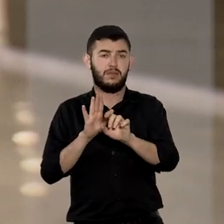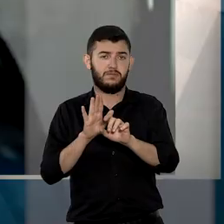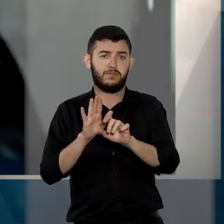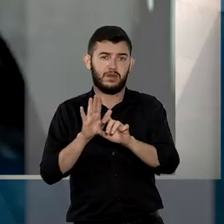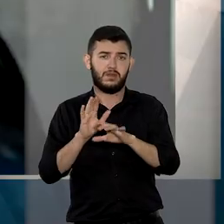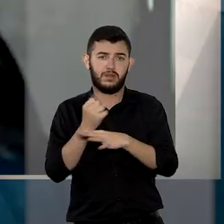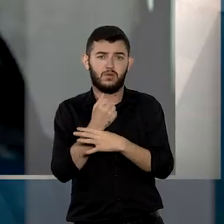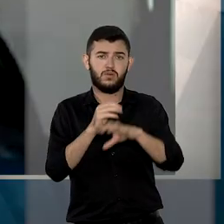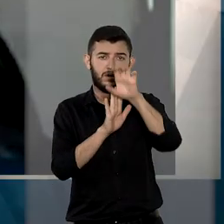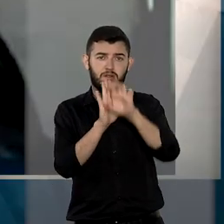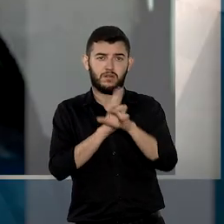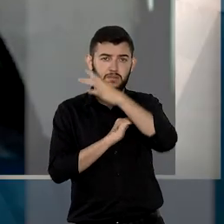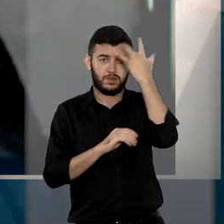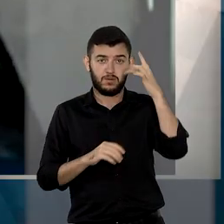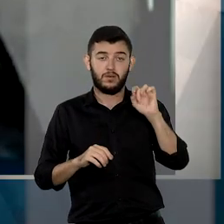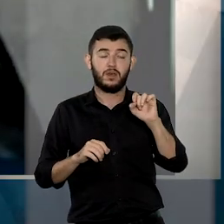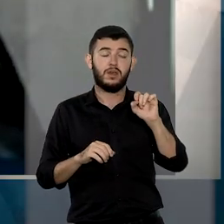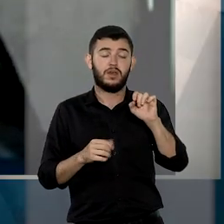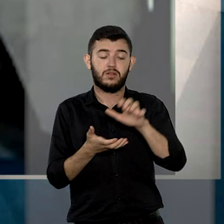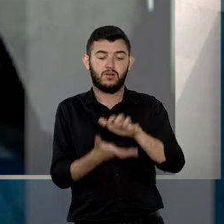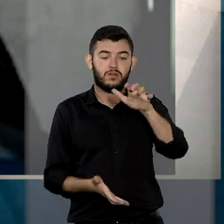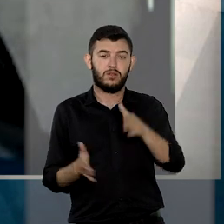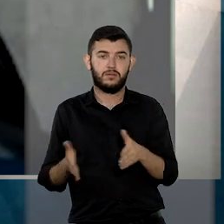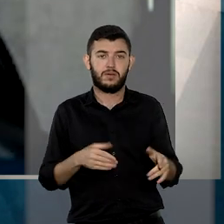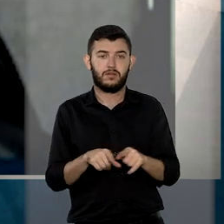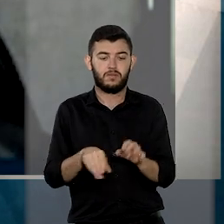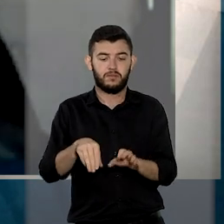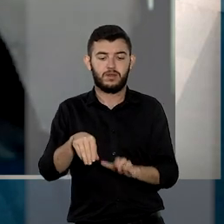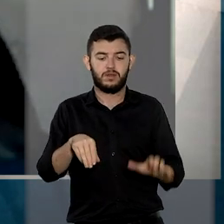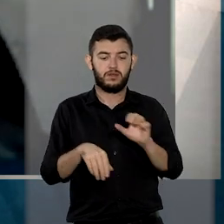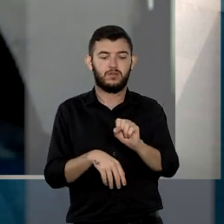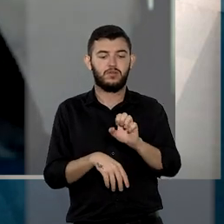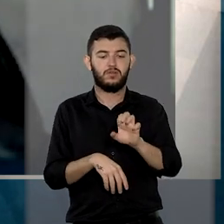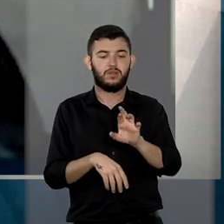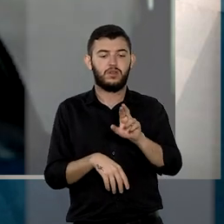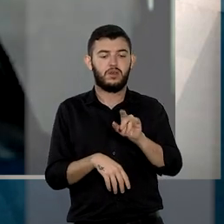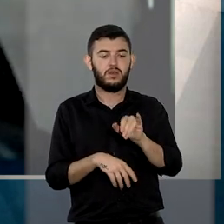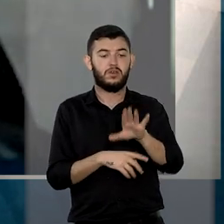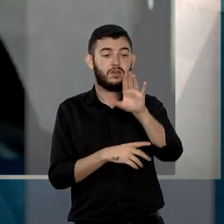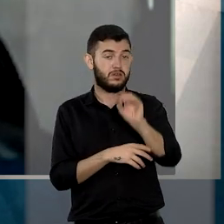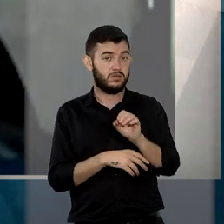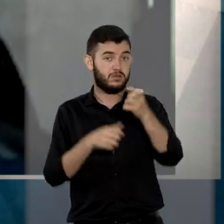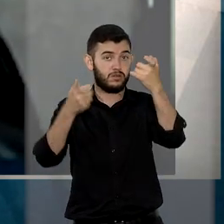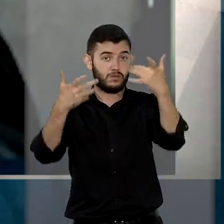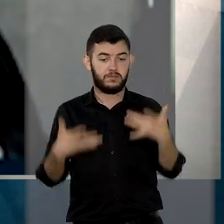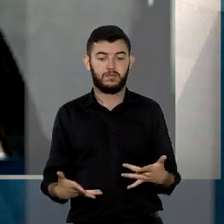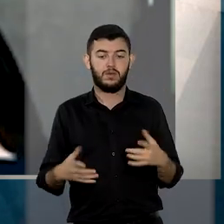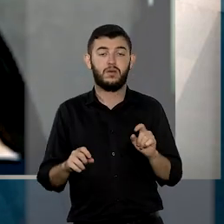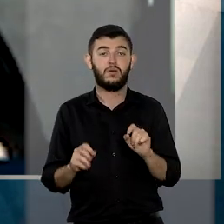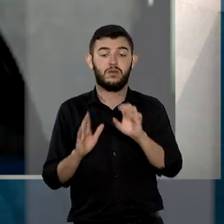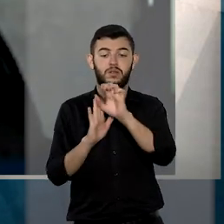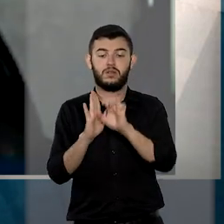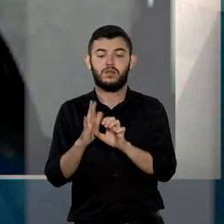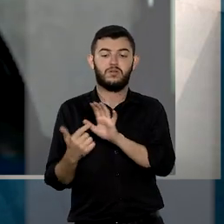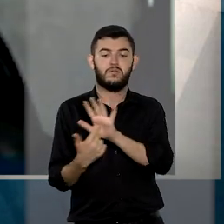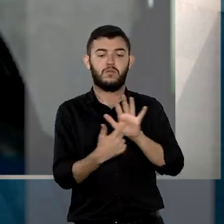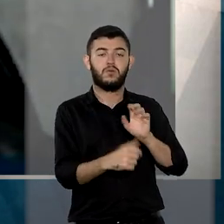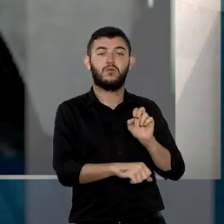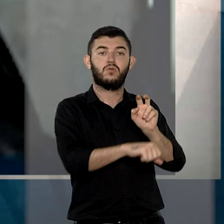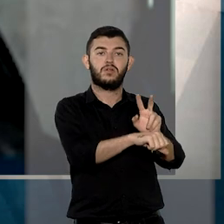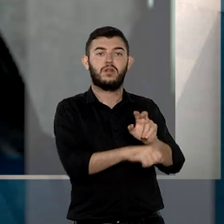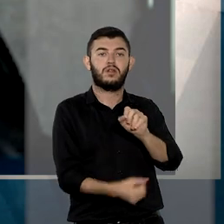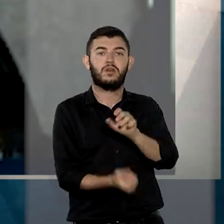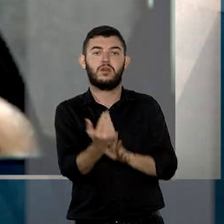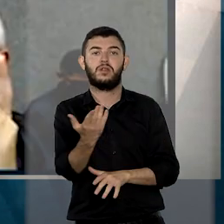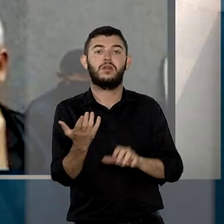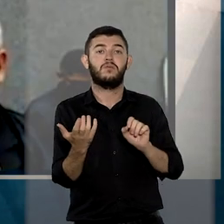Idosa. O relator do caso no STJ, ministro Sérgio Cuquina, destacou que o Estatuto revela especial cuidado